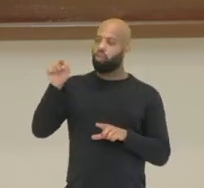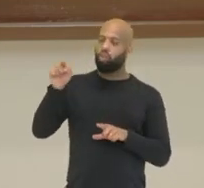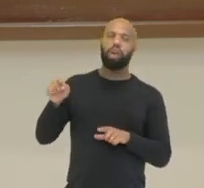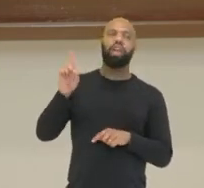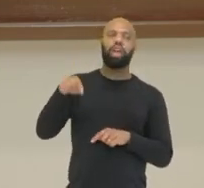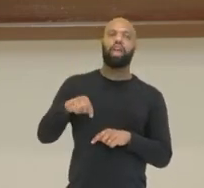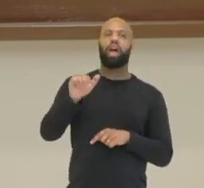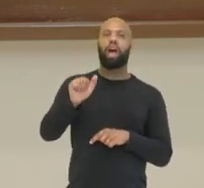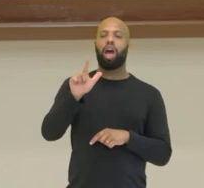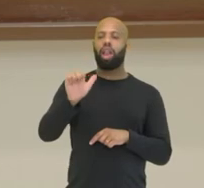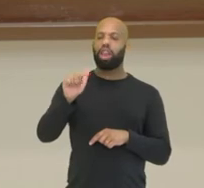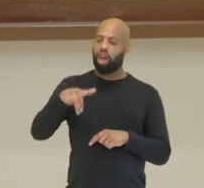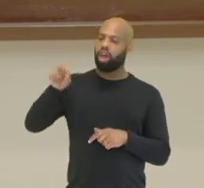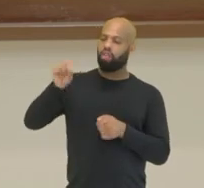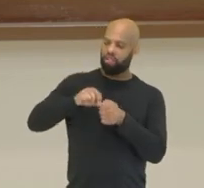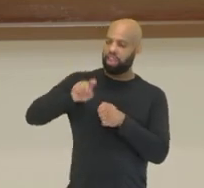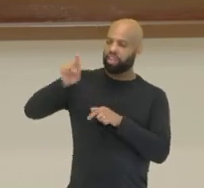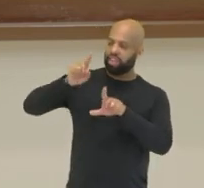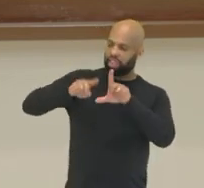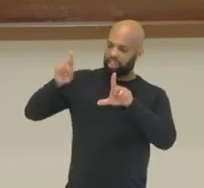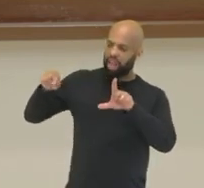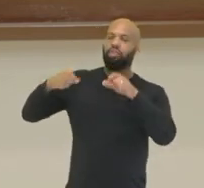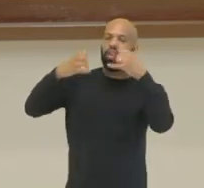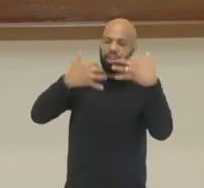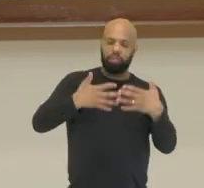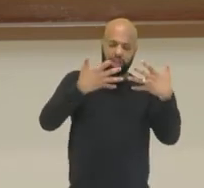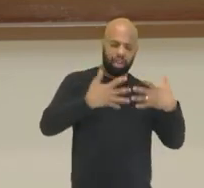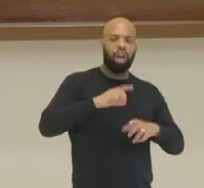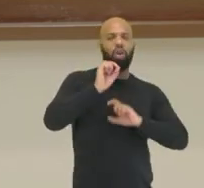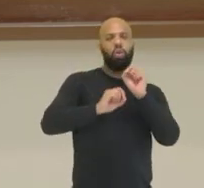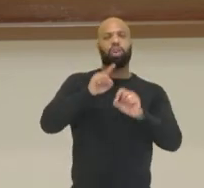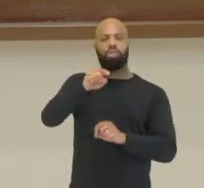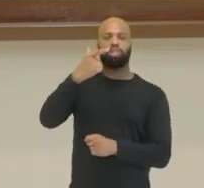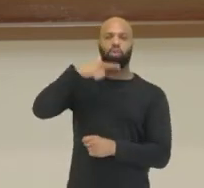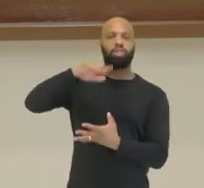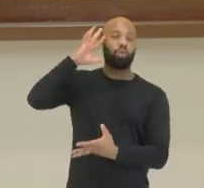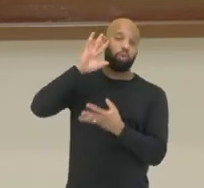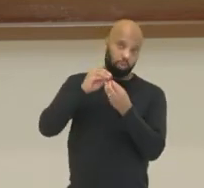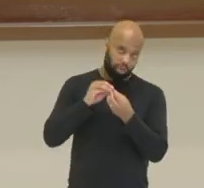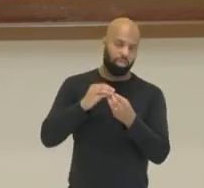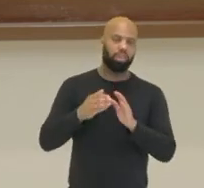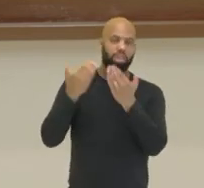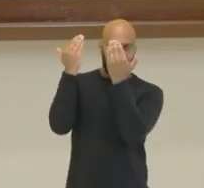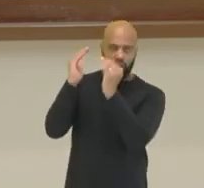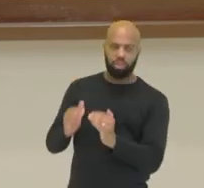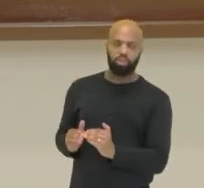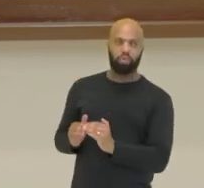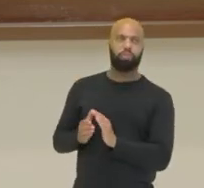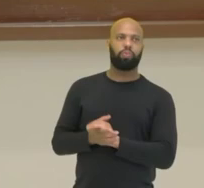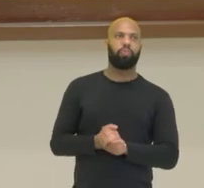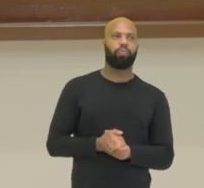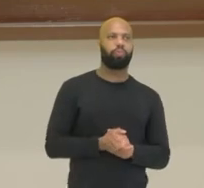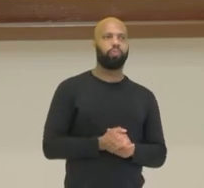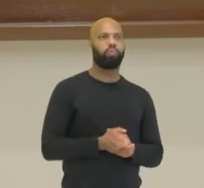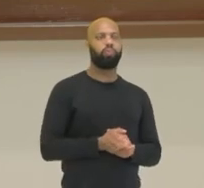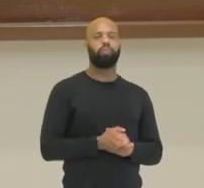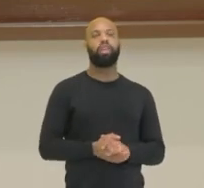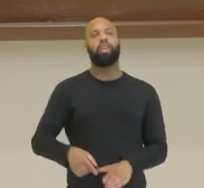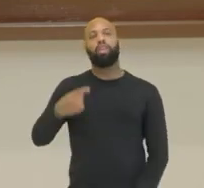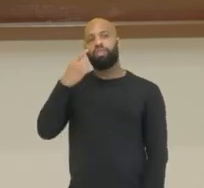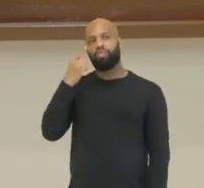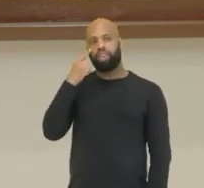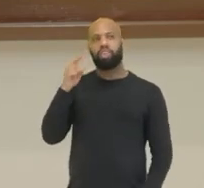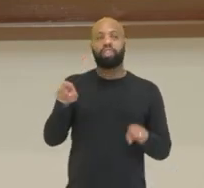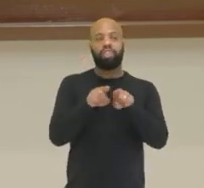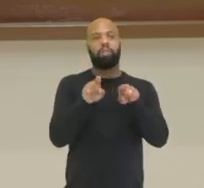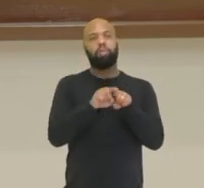caso aqui o Alan Magnum, e aí tecer os comentários, né, da forma como a gente analisou aí esse gráfico. Então temos aqui